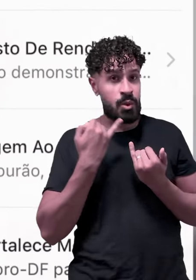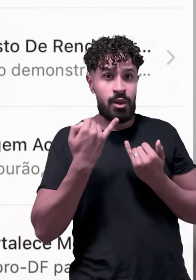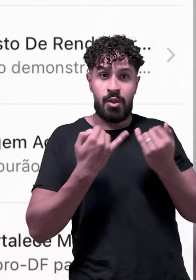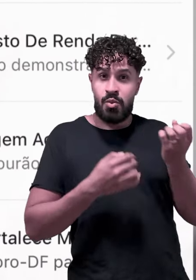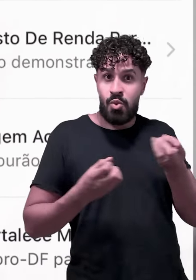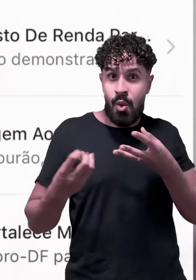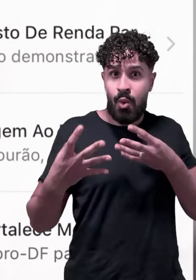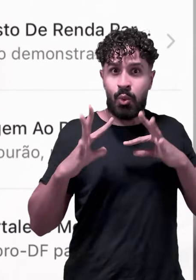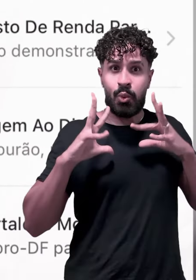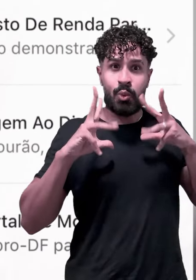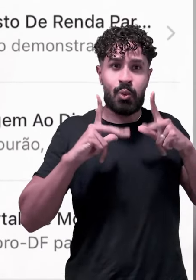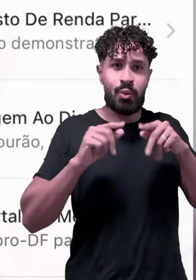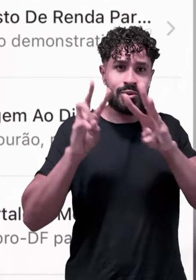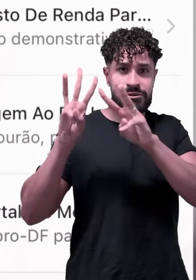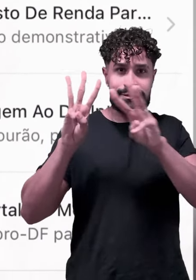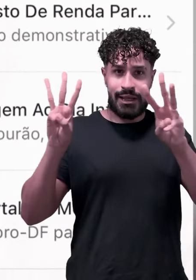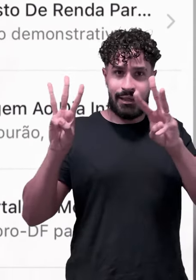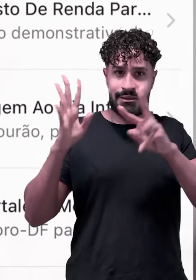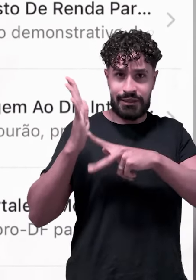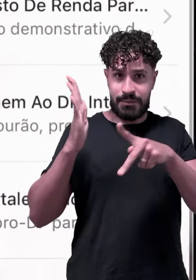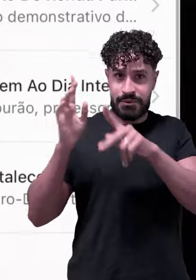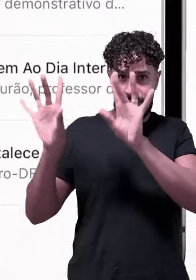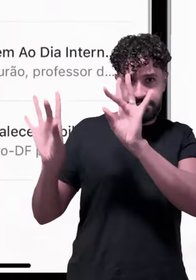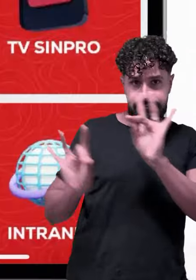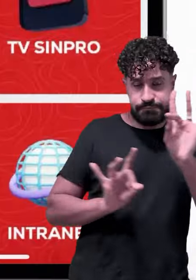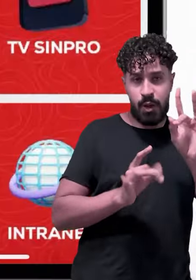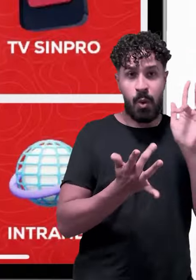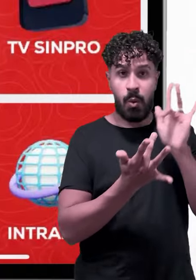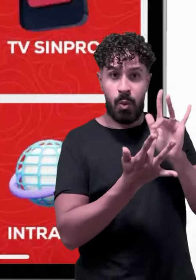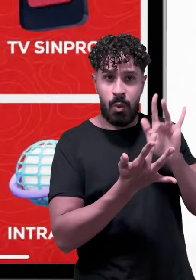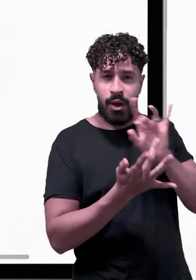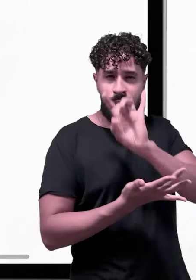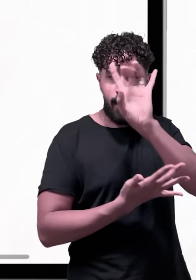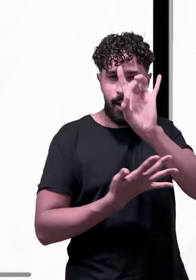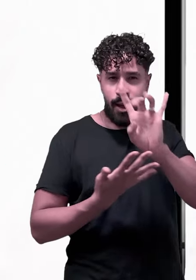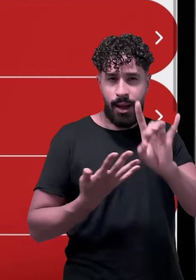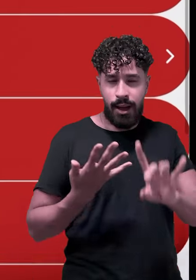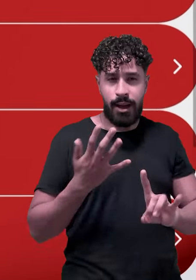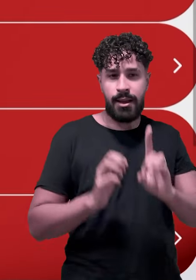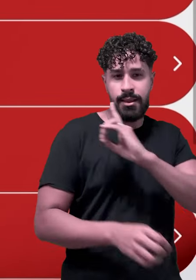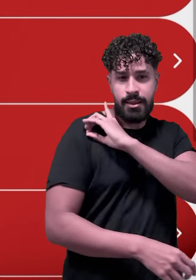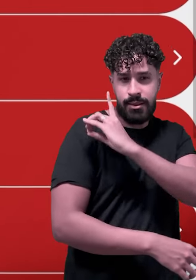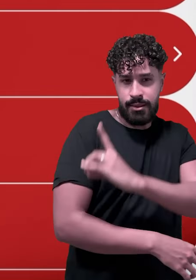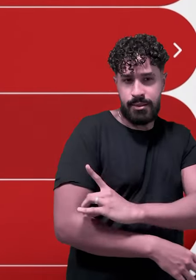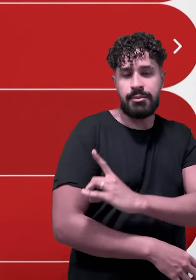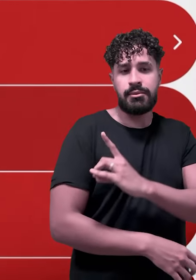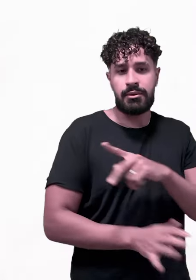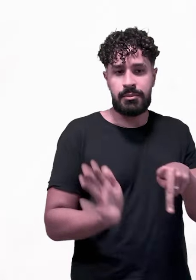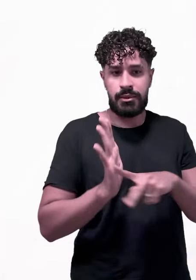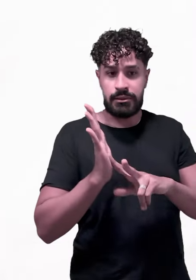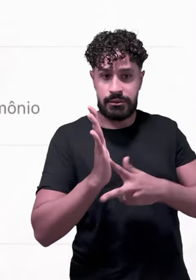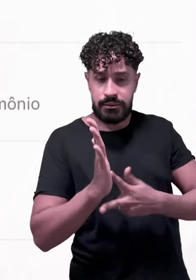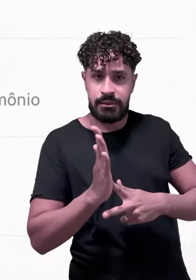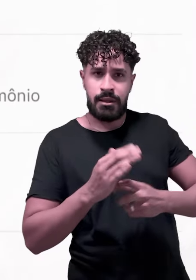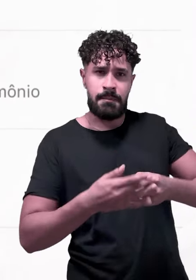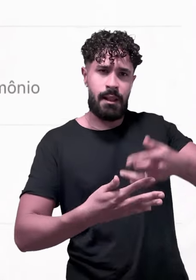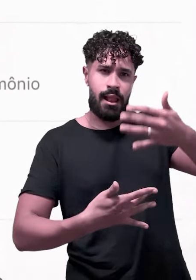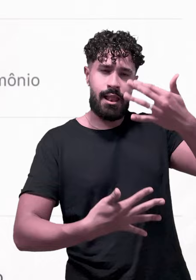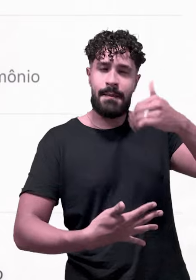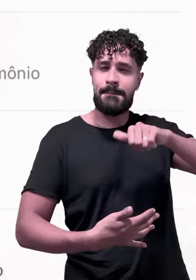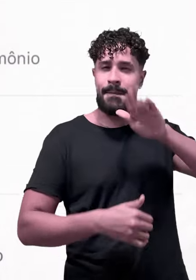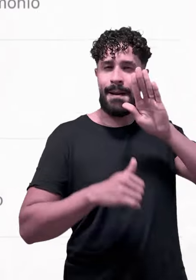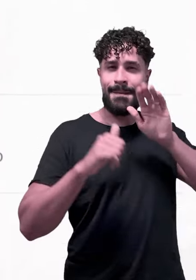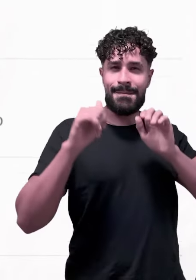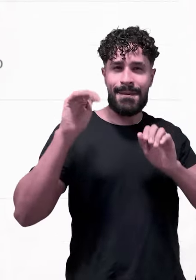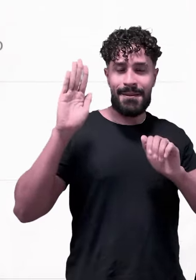notícias e informações fresquinhas direto do site do Simpro. Contato direto com cada um dos diretores e das diretoras do